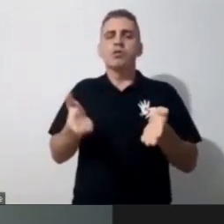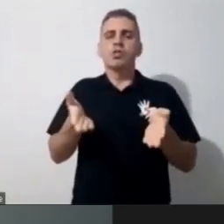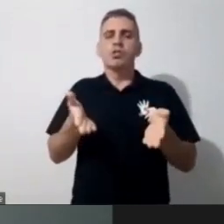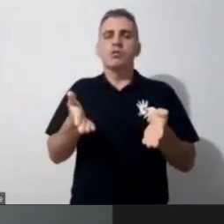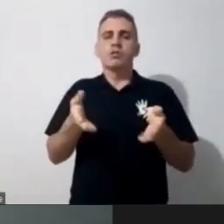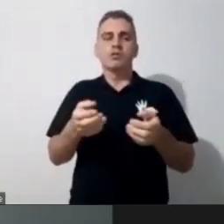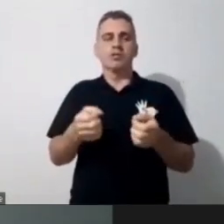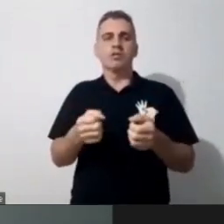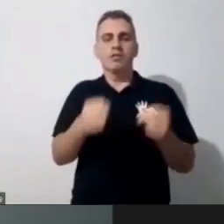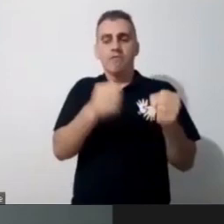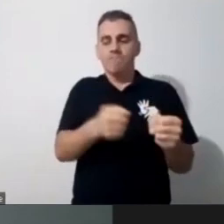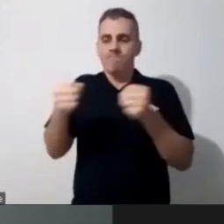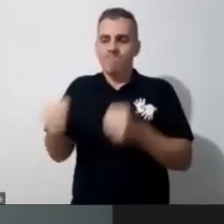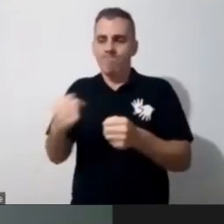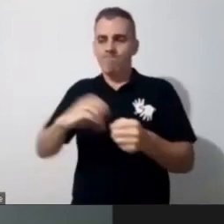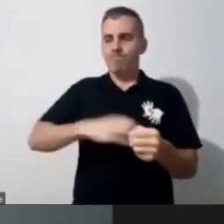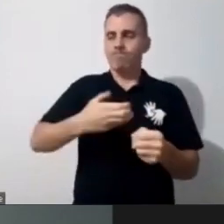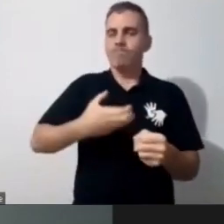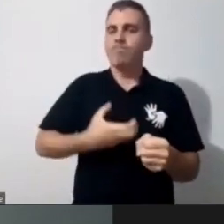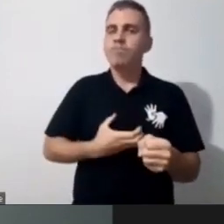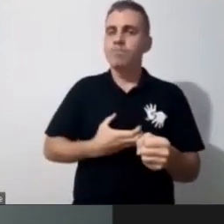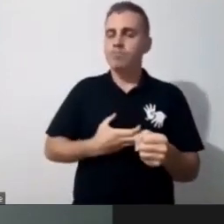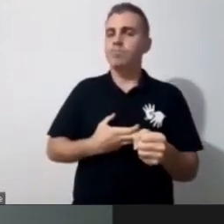acontecesse de forma